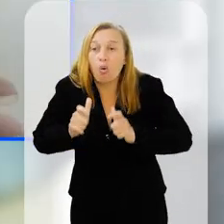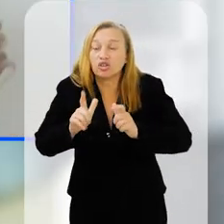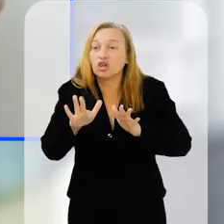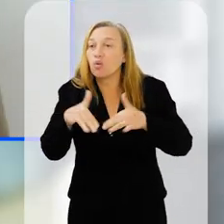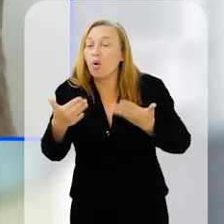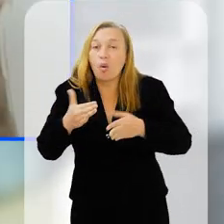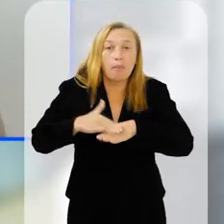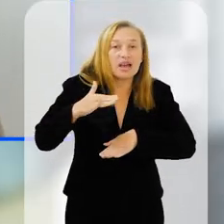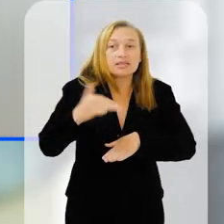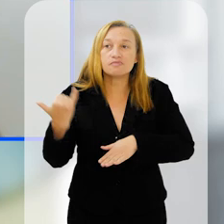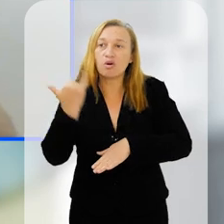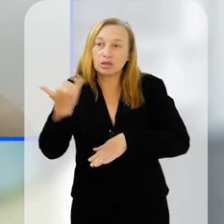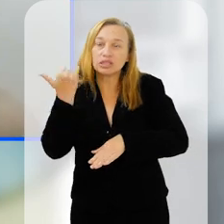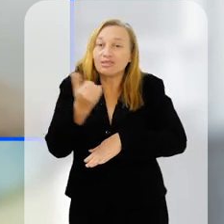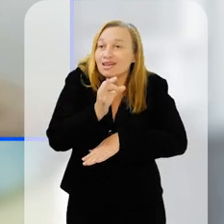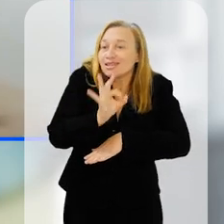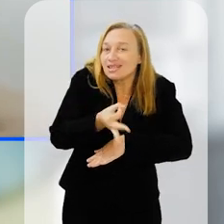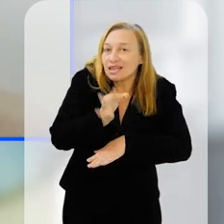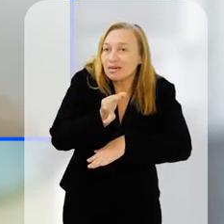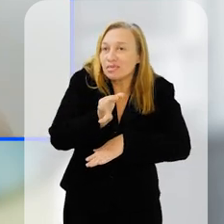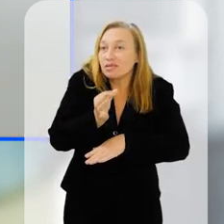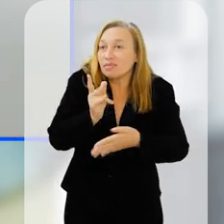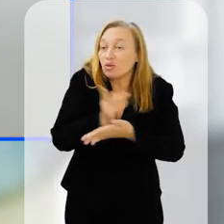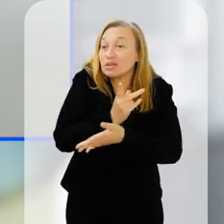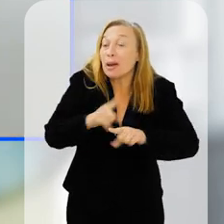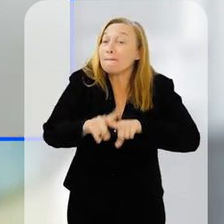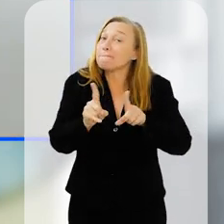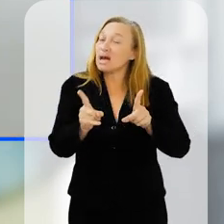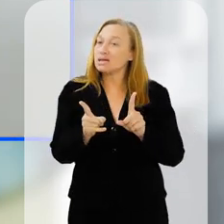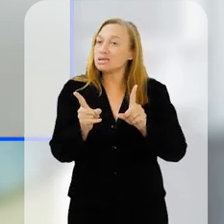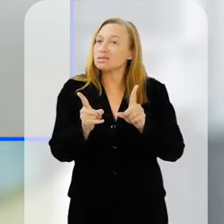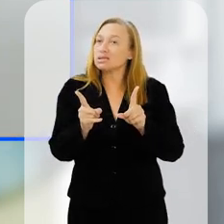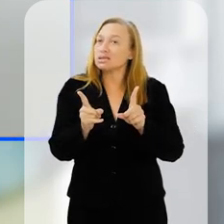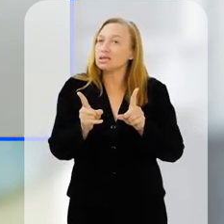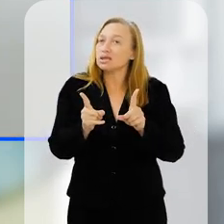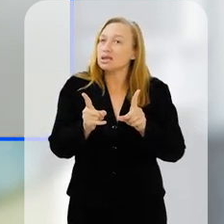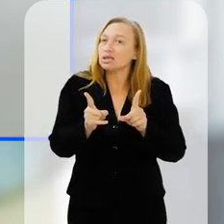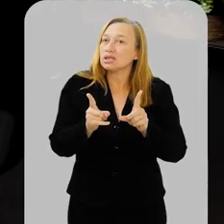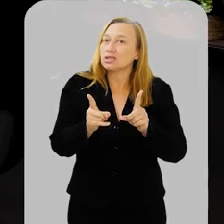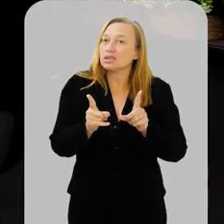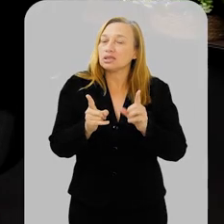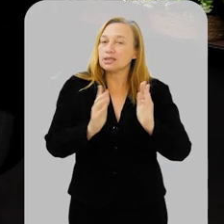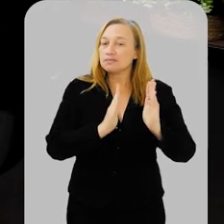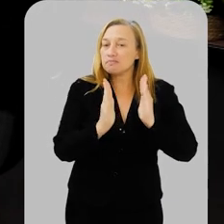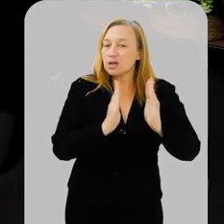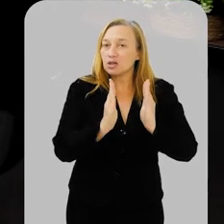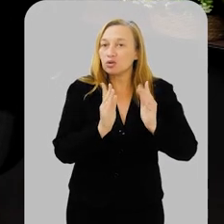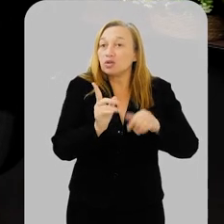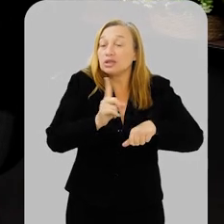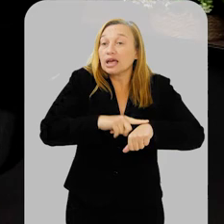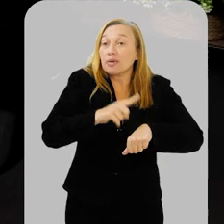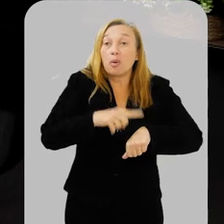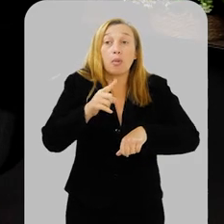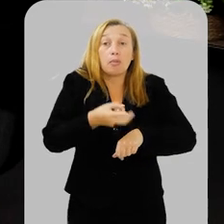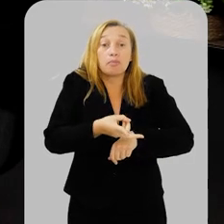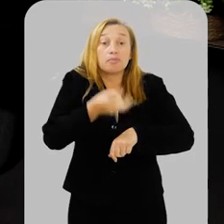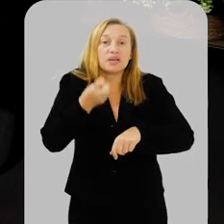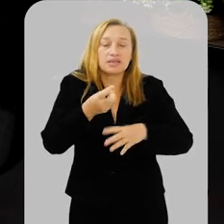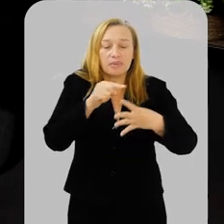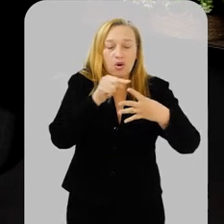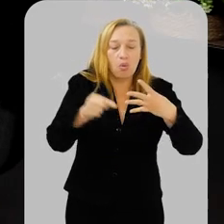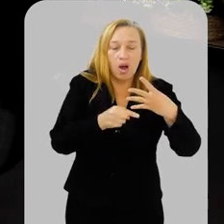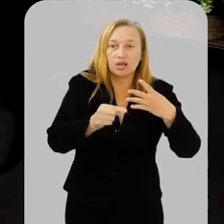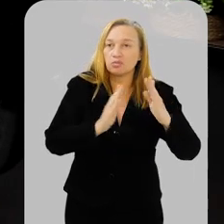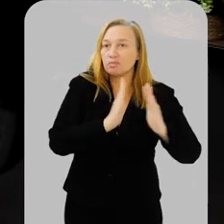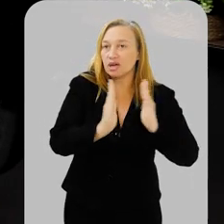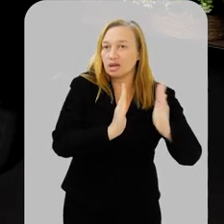onde que está, qual que é a mais importante especificamente para aquilo ali, mas nessa medida de tempo que a gente pode perceber